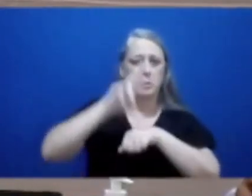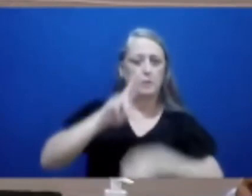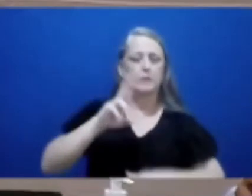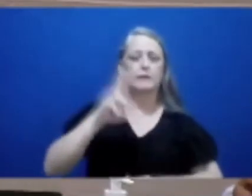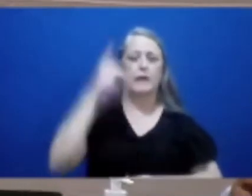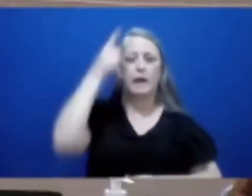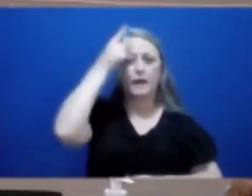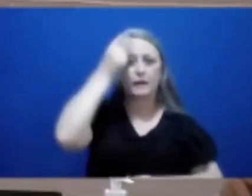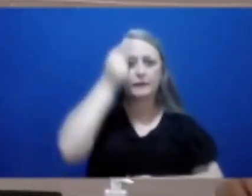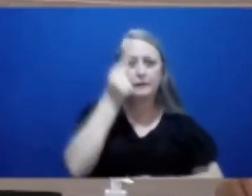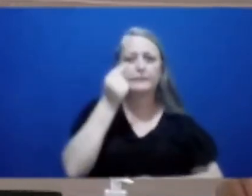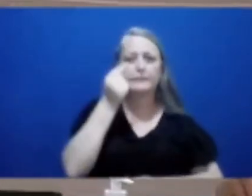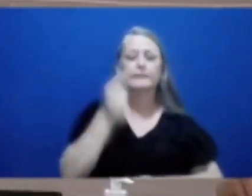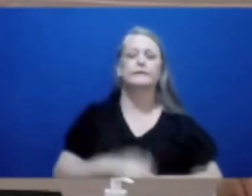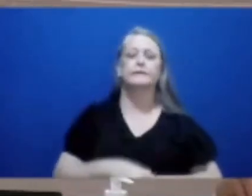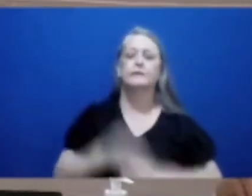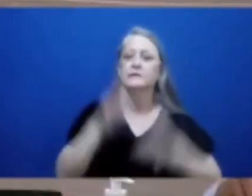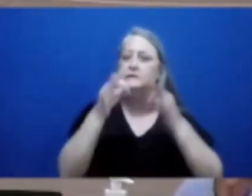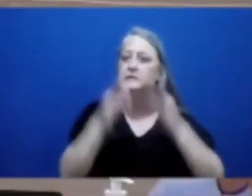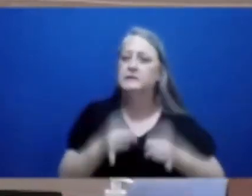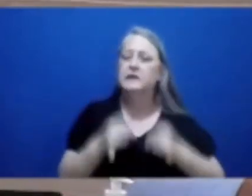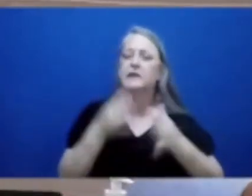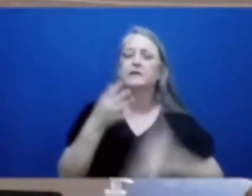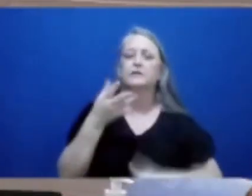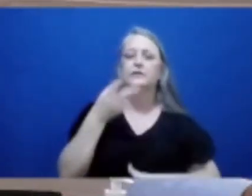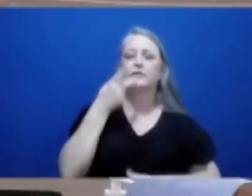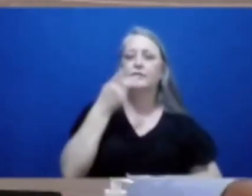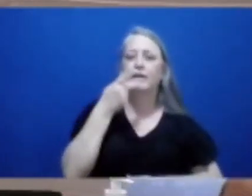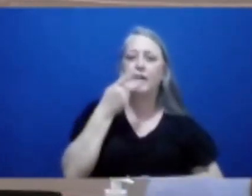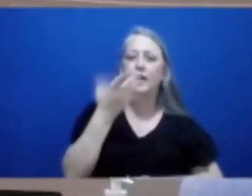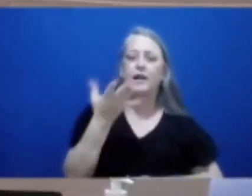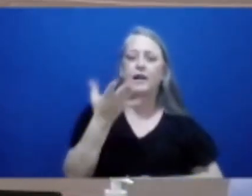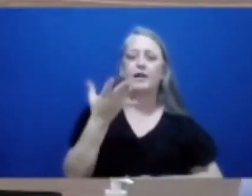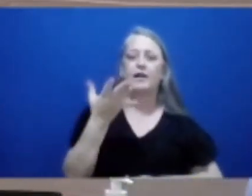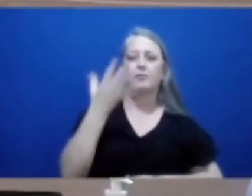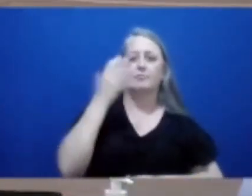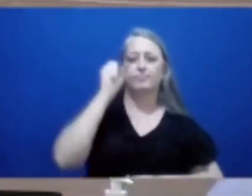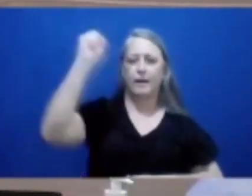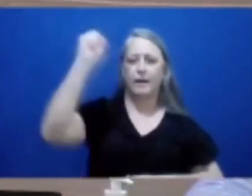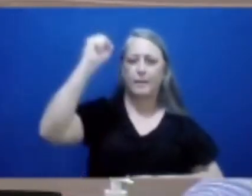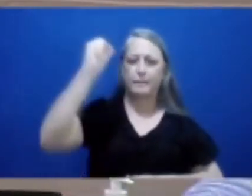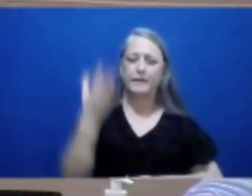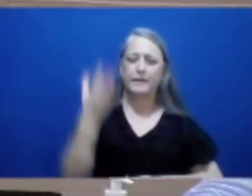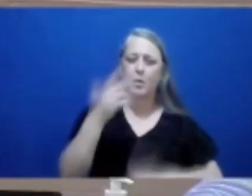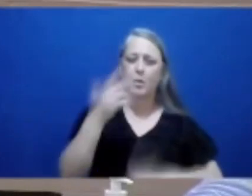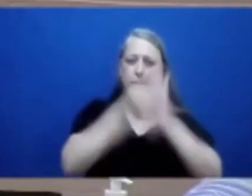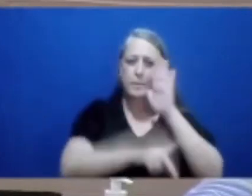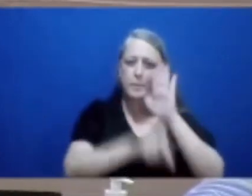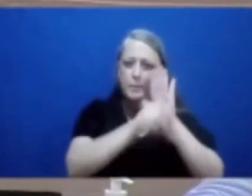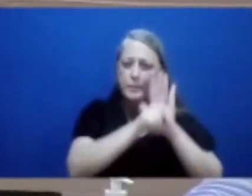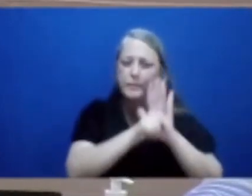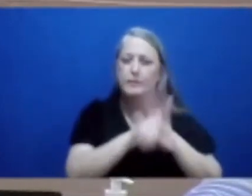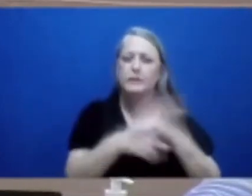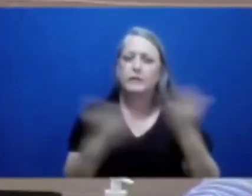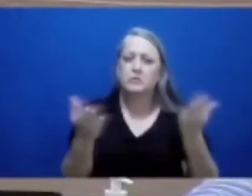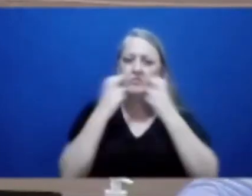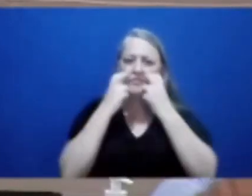de juridiquês, cheio de querer falar fino, o campeão de projeto inconstitucional nessa casa. Isso é uma vergonha.